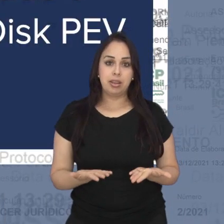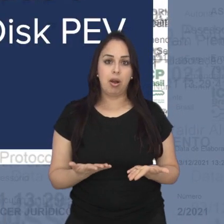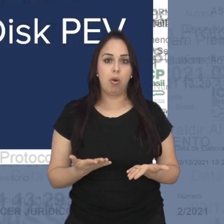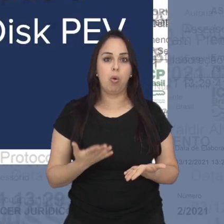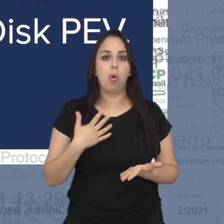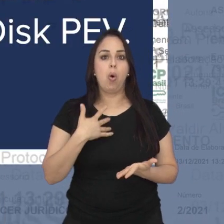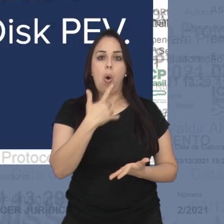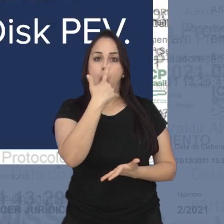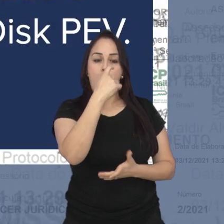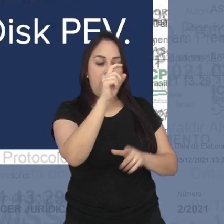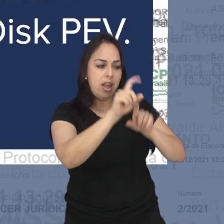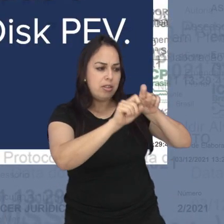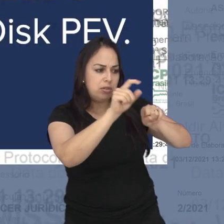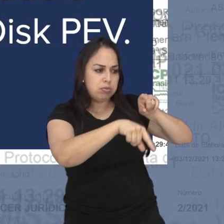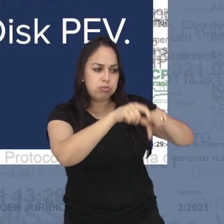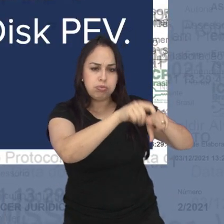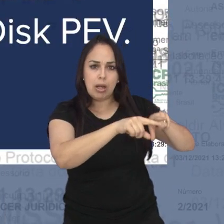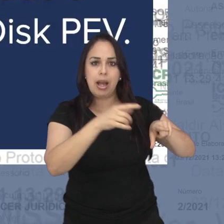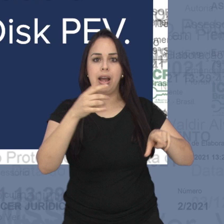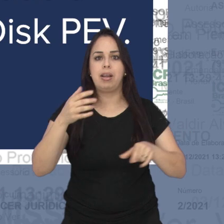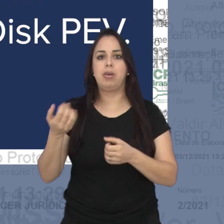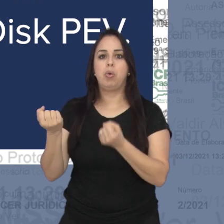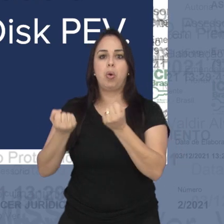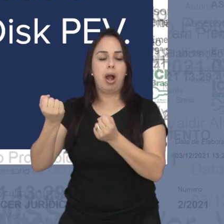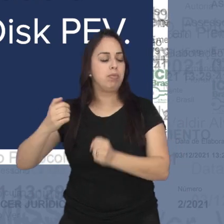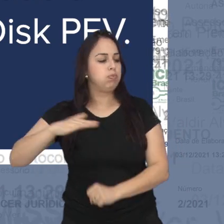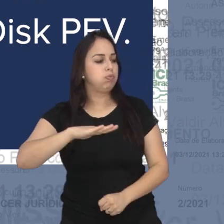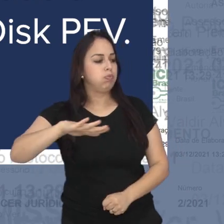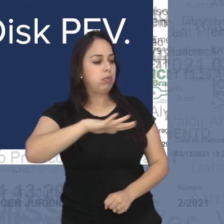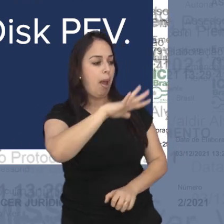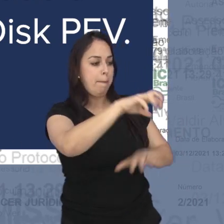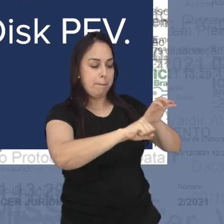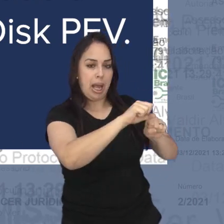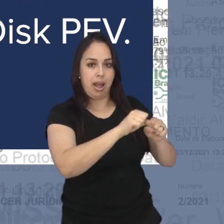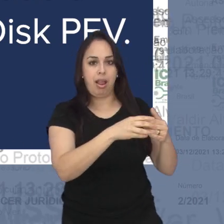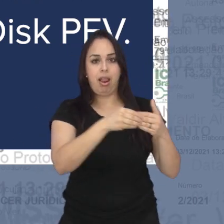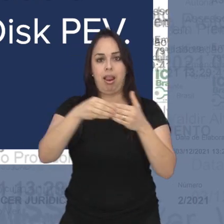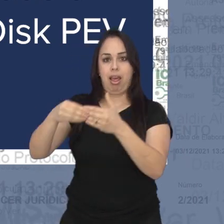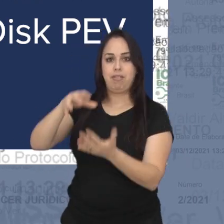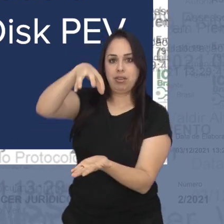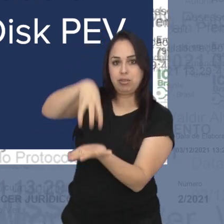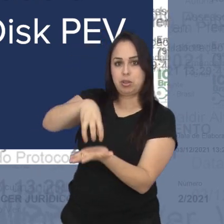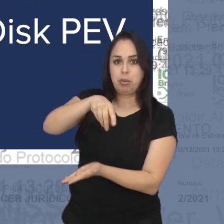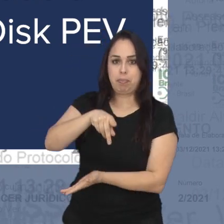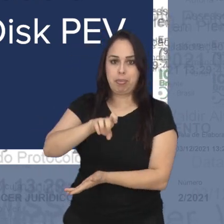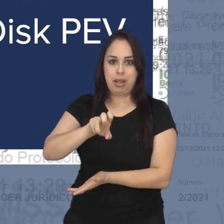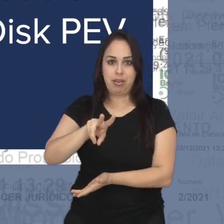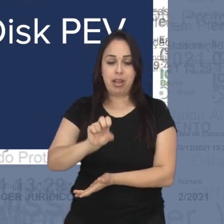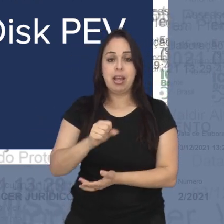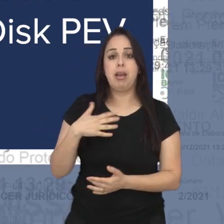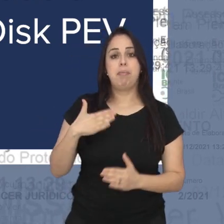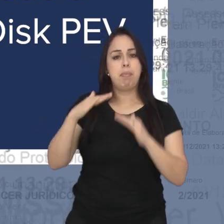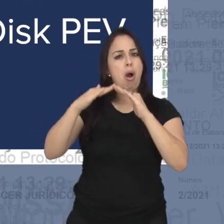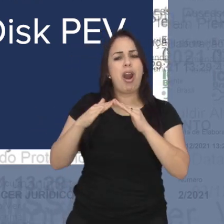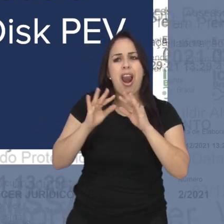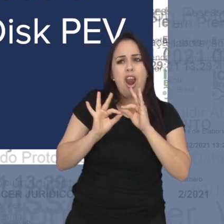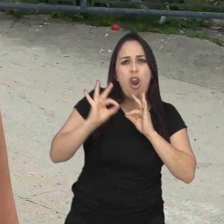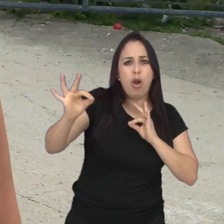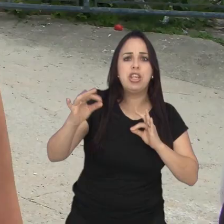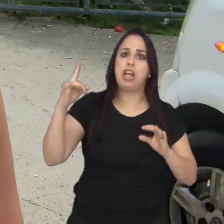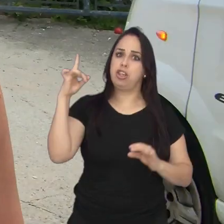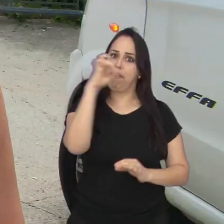PEV em São José e desta forma os entulhos seriam recolhidos na própria casa do munícipe e levados às unidades.